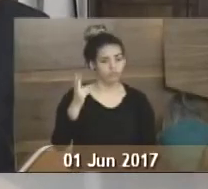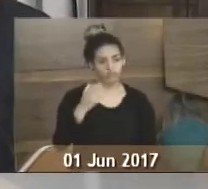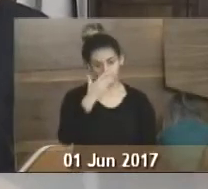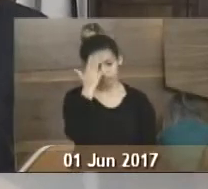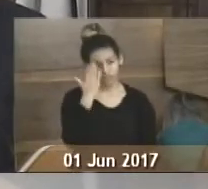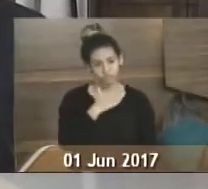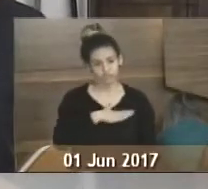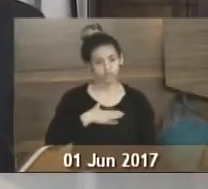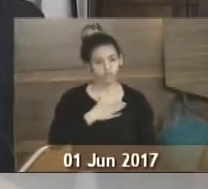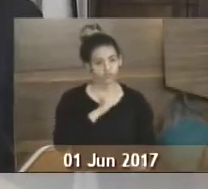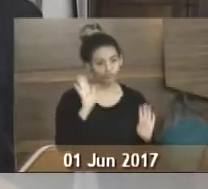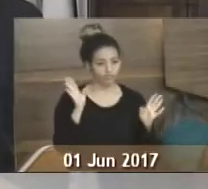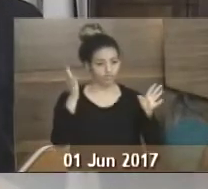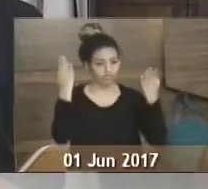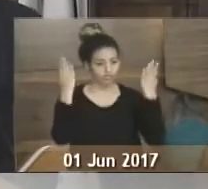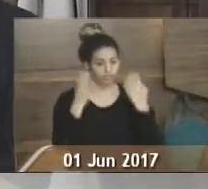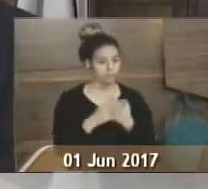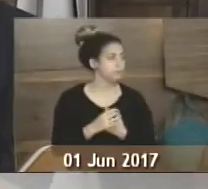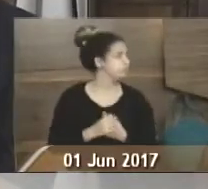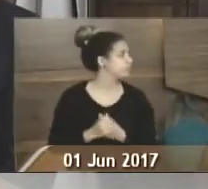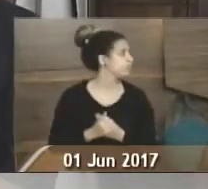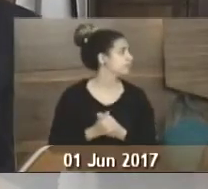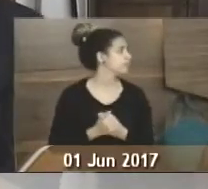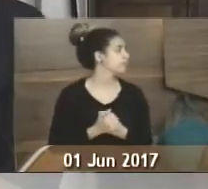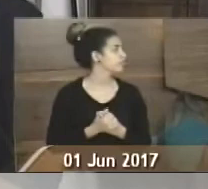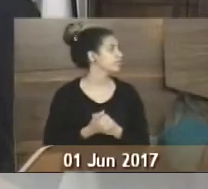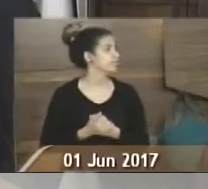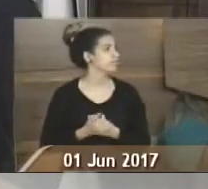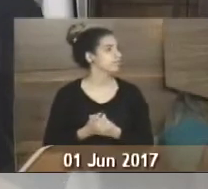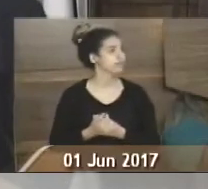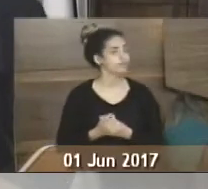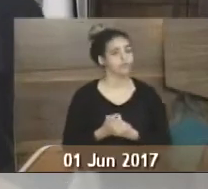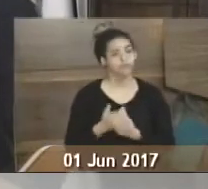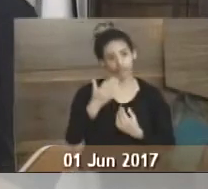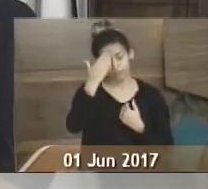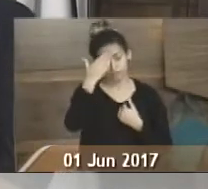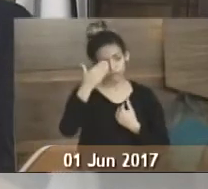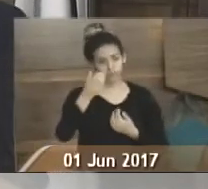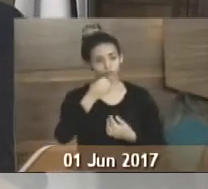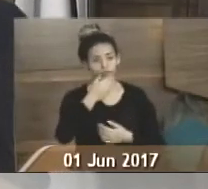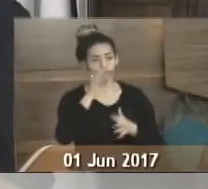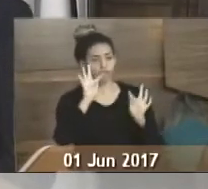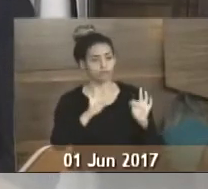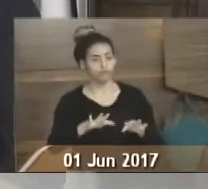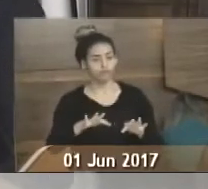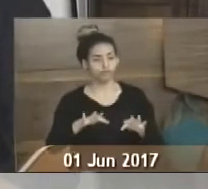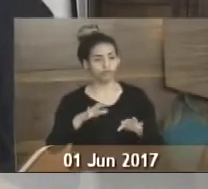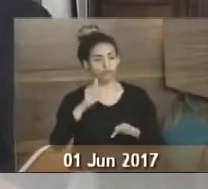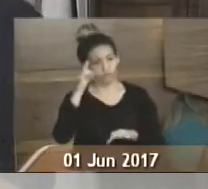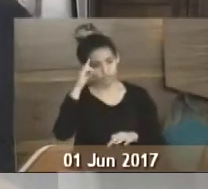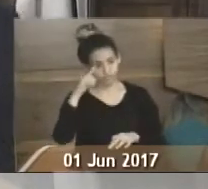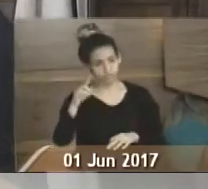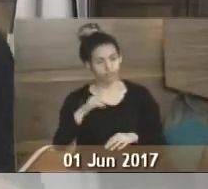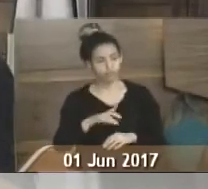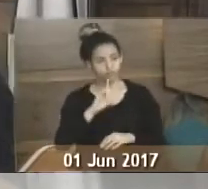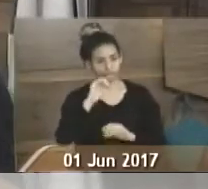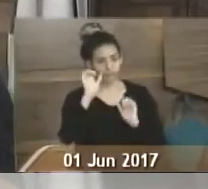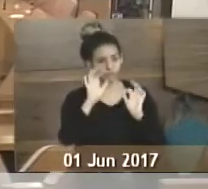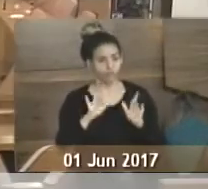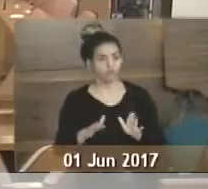para quem gosta de festa. Vamos lá prestigiar. Muito obrigada. Um bom final de semana a todos. Fiquem com Deus.